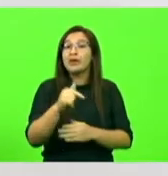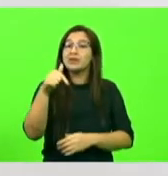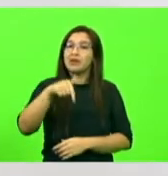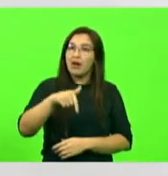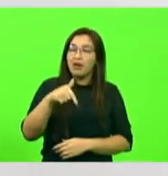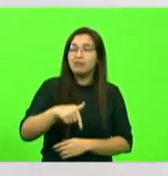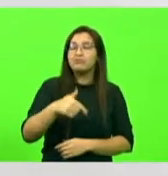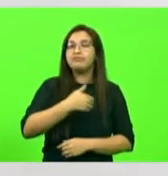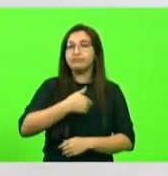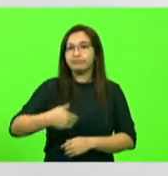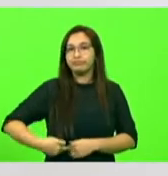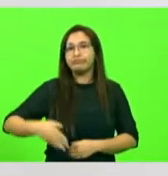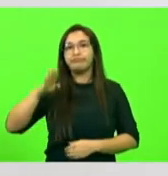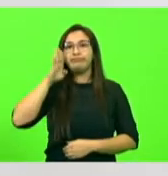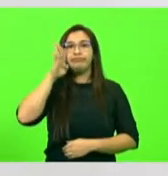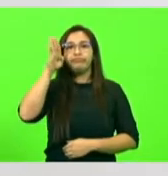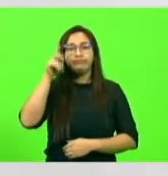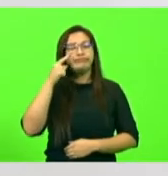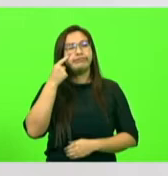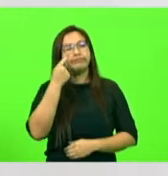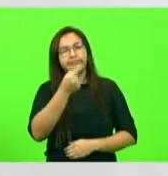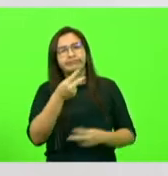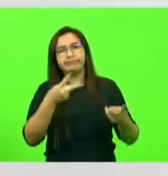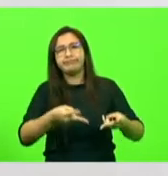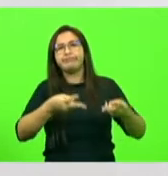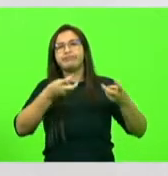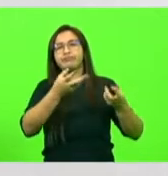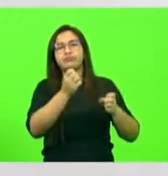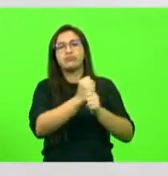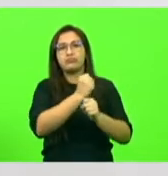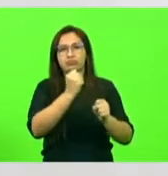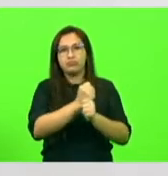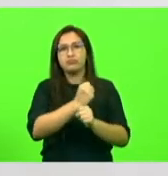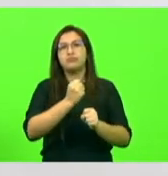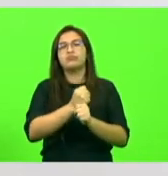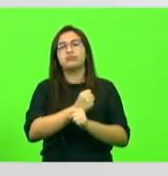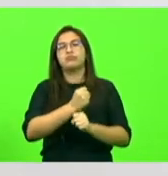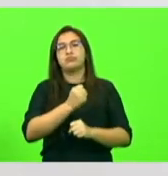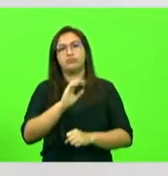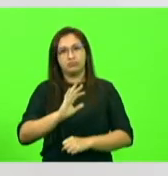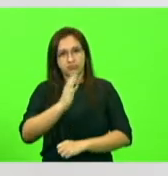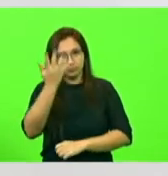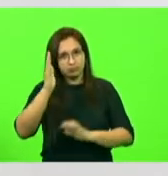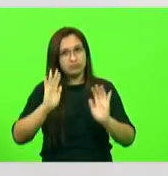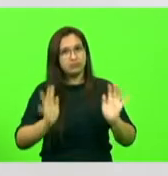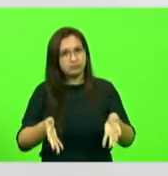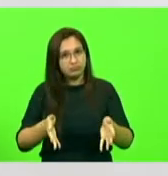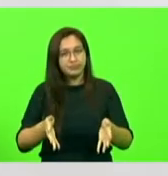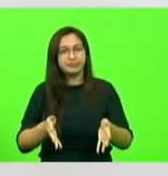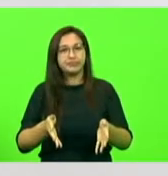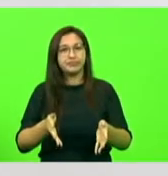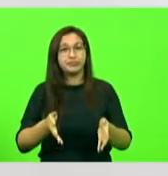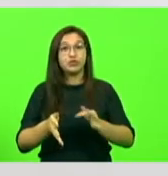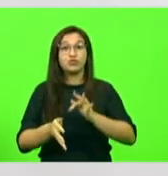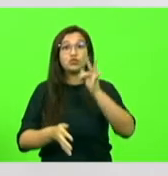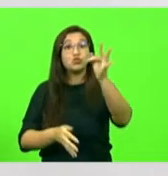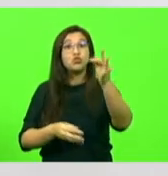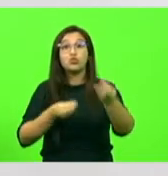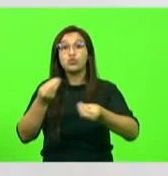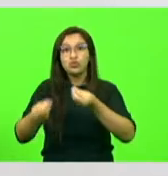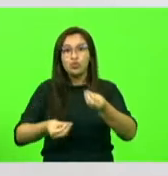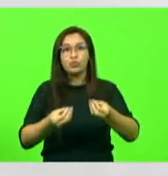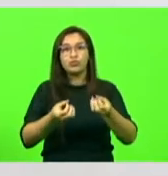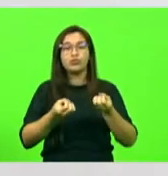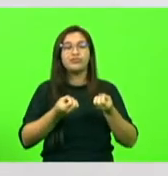que ela acontece, que ela está sendo executada e que ela vai, em breve, ser entregue